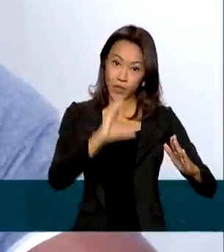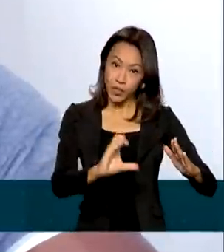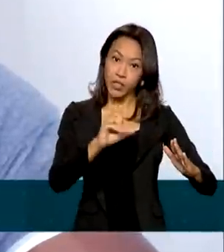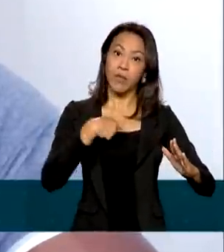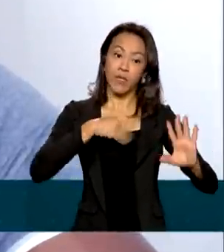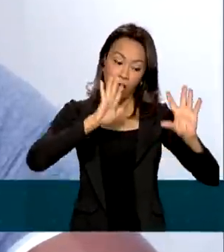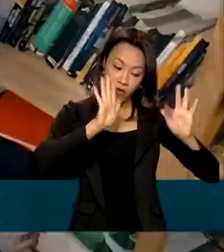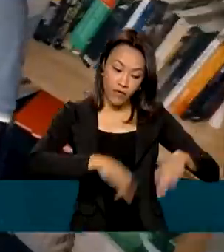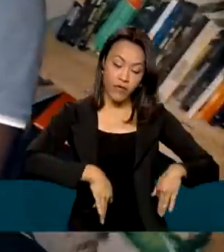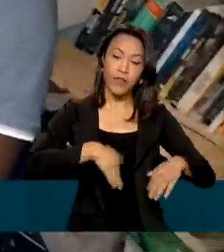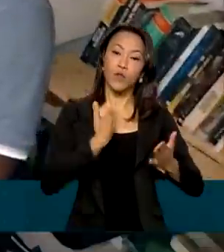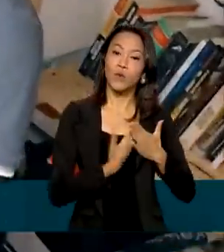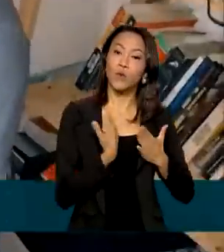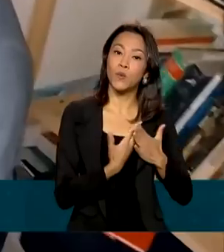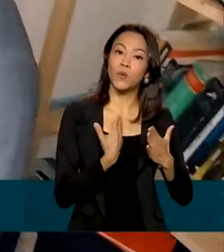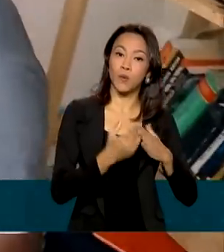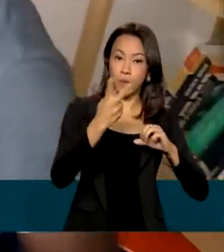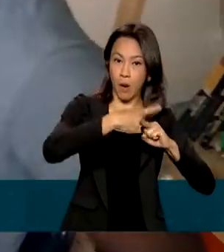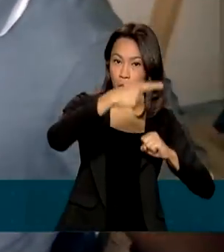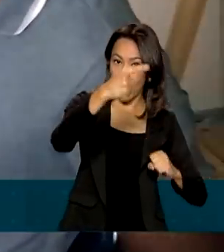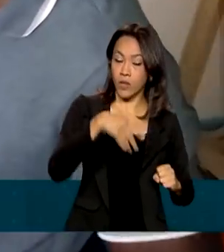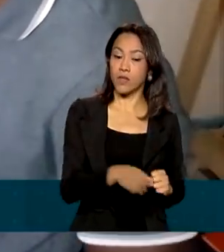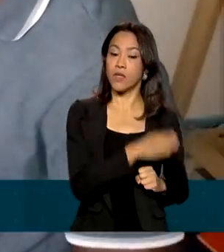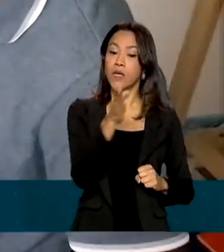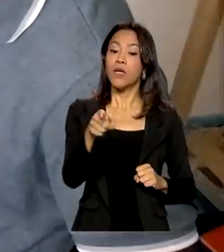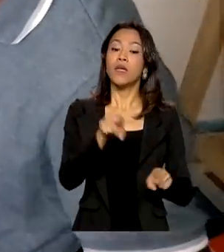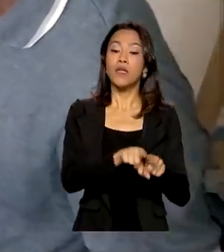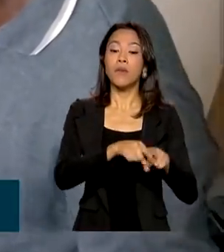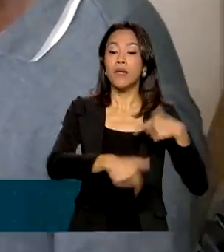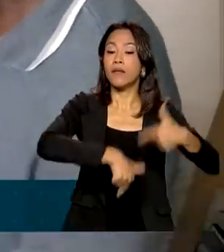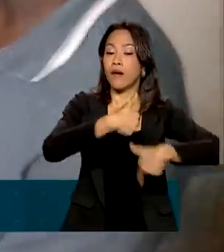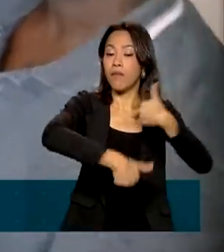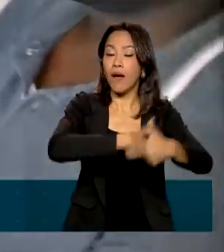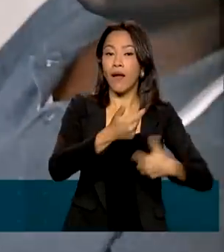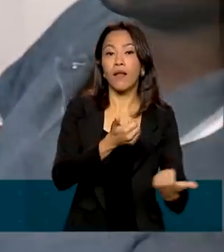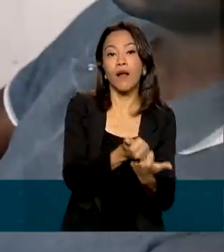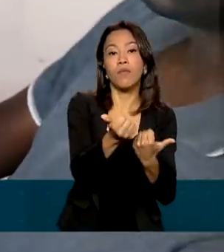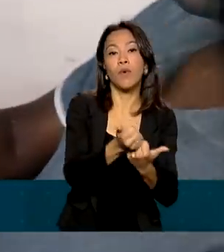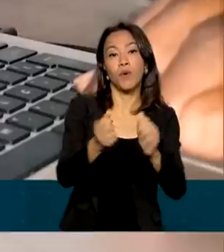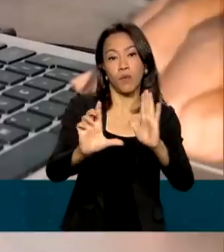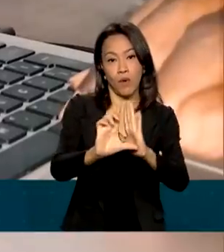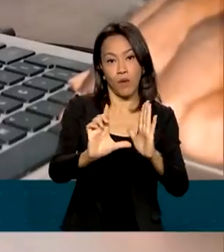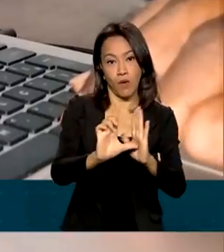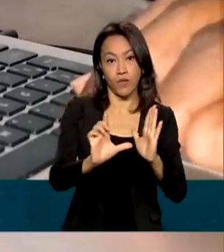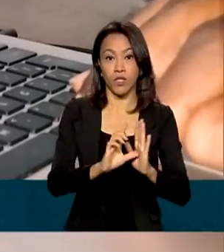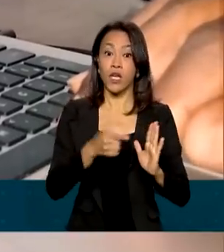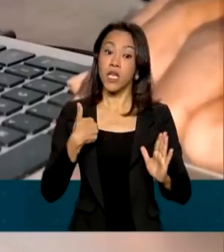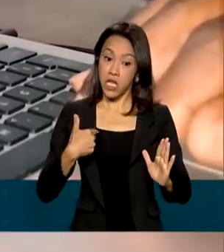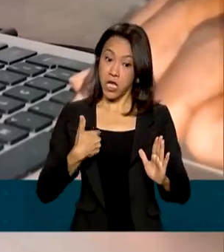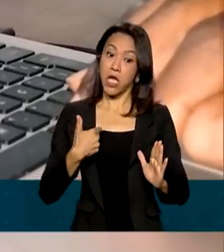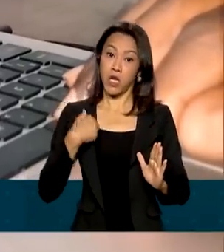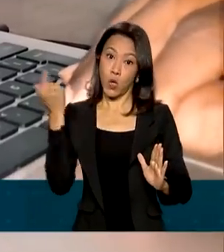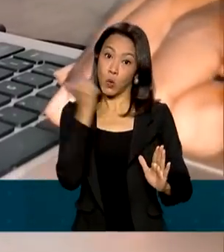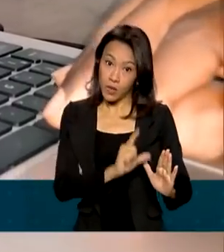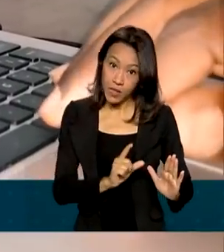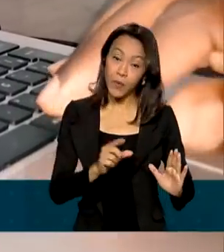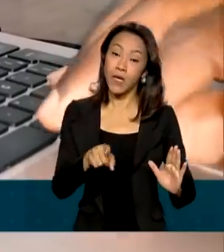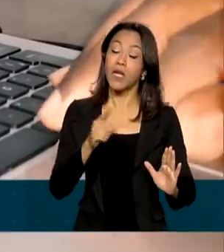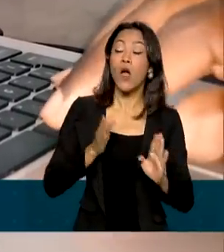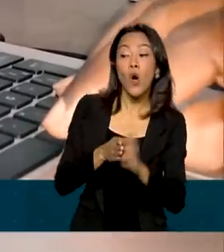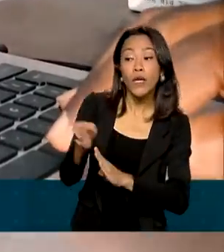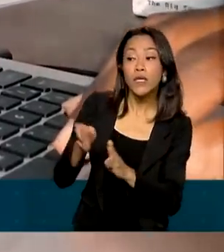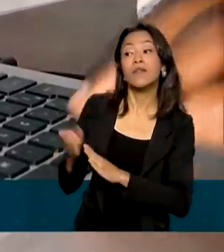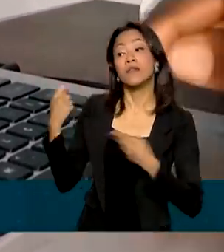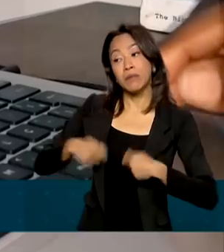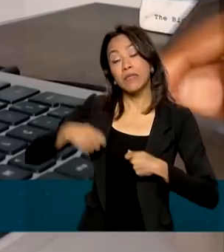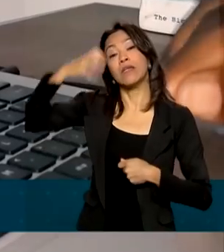pós-graduação e trabalha como assistente de logística. Para chegar aonde chegou, recomenda que os migrantes aprendam o